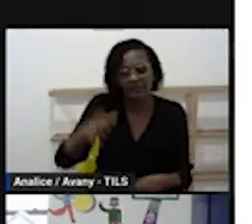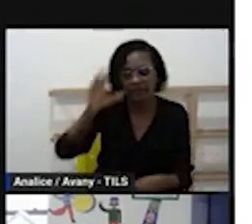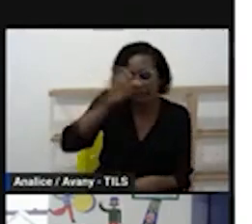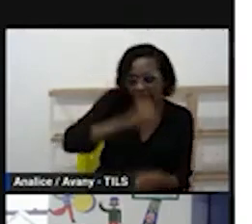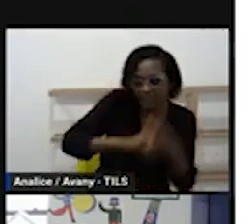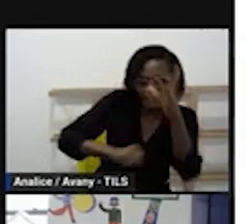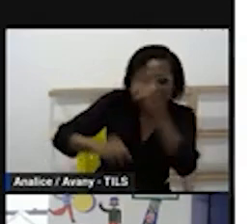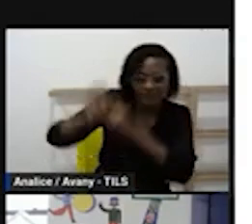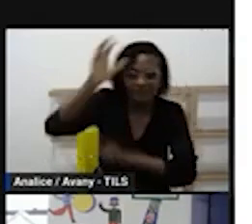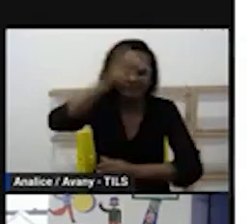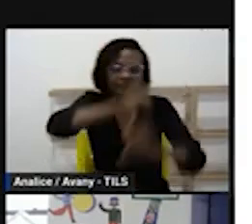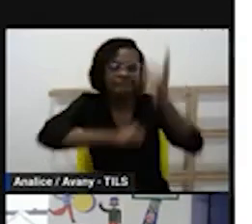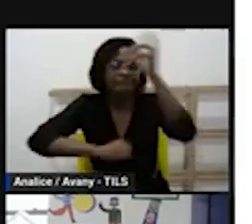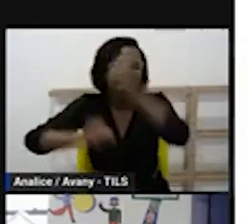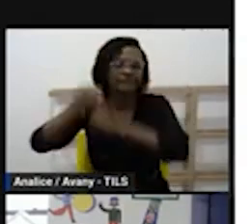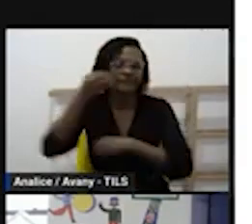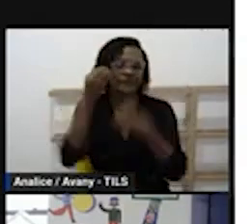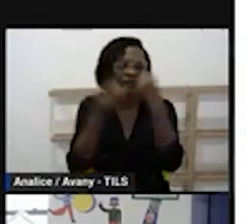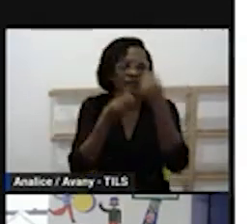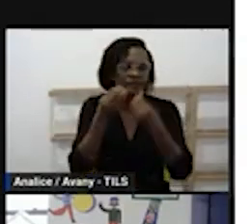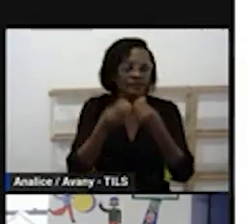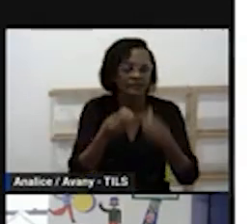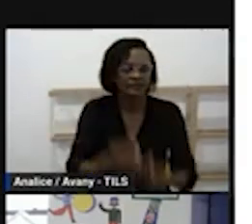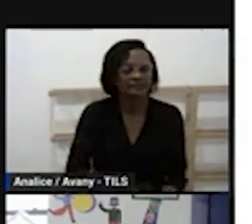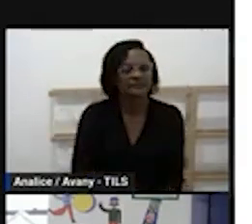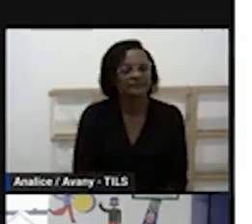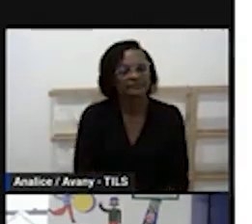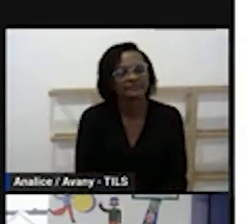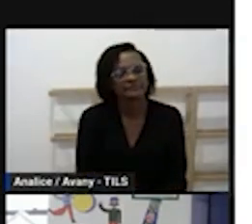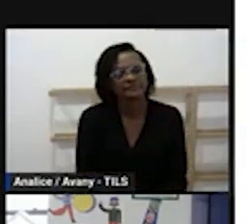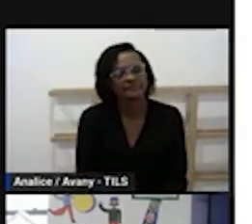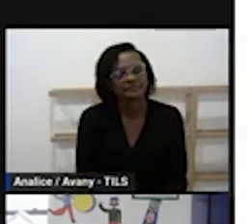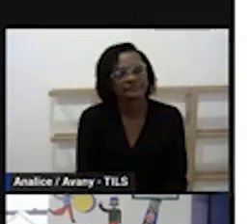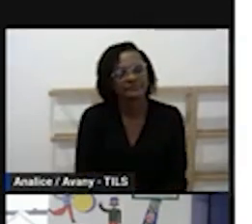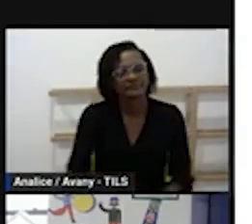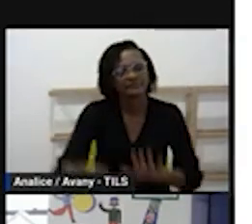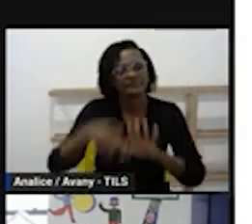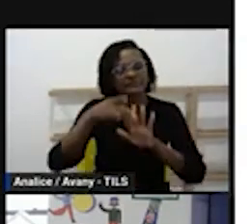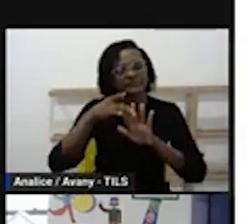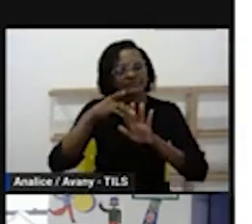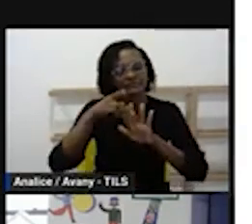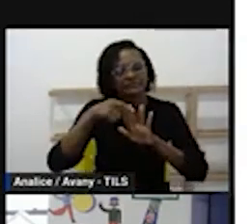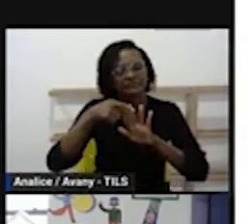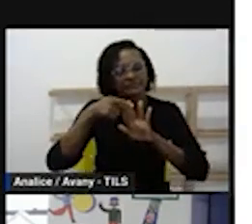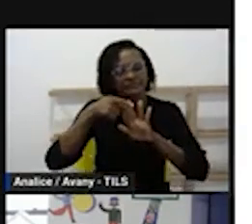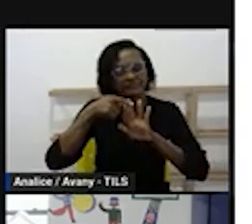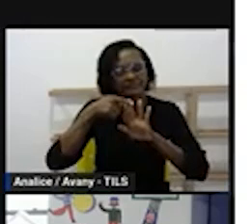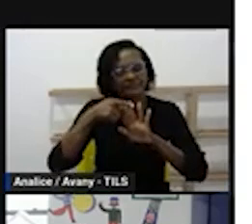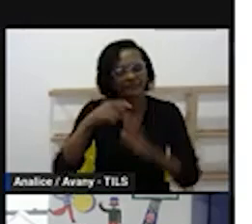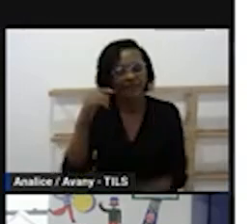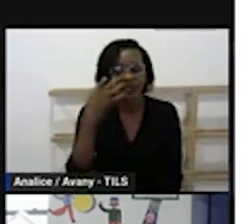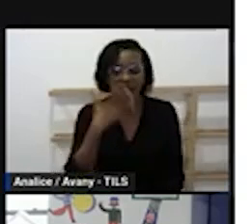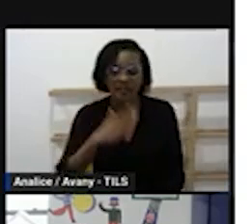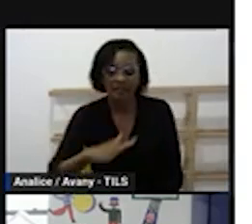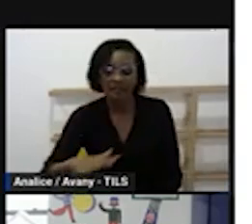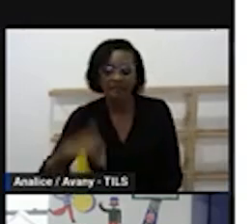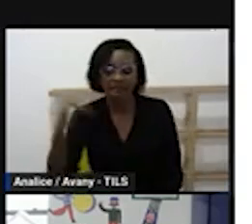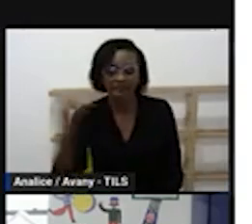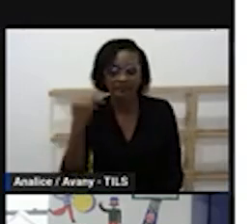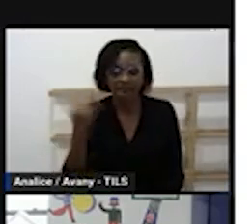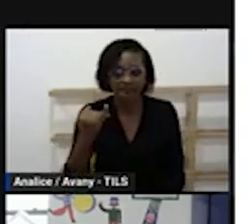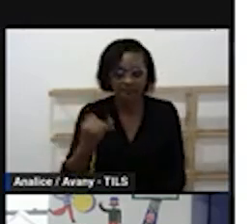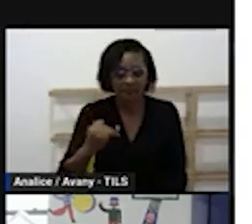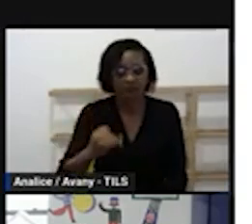ele o que a gente gosta de ressaltar bastante com relação ao projeto é que essa criança esteja o tempo todo